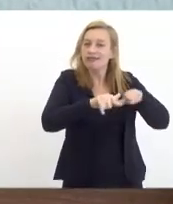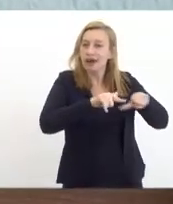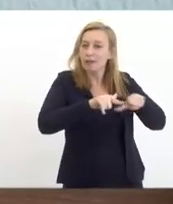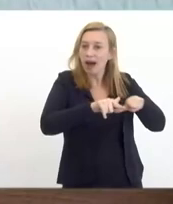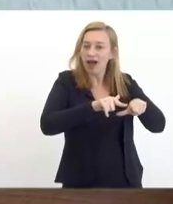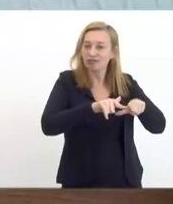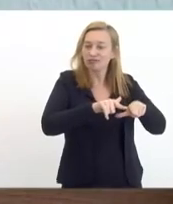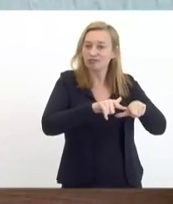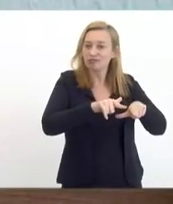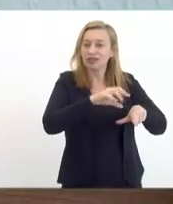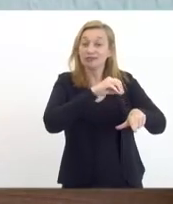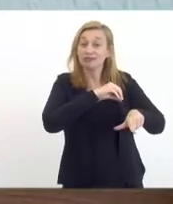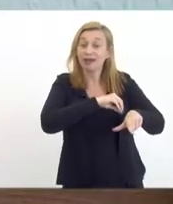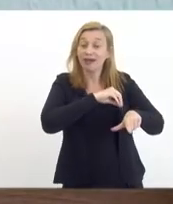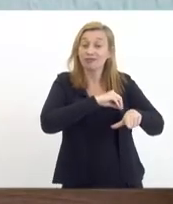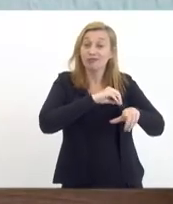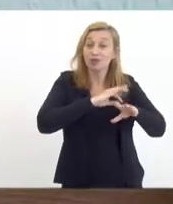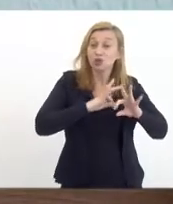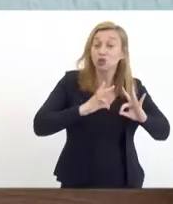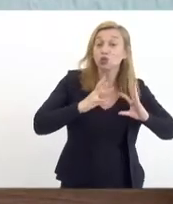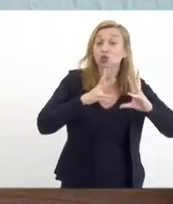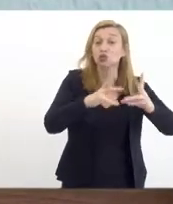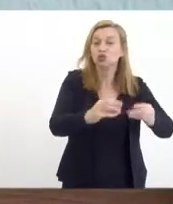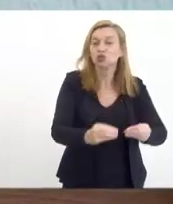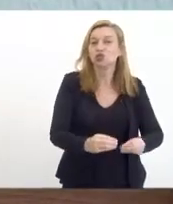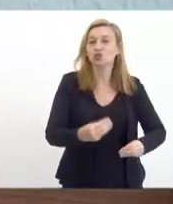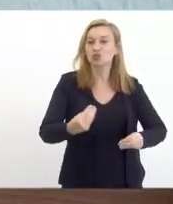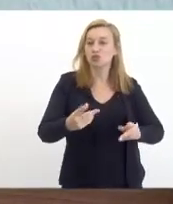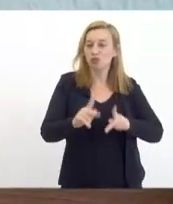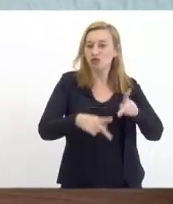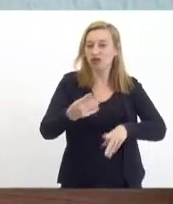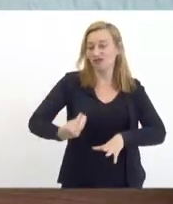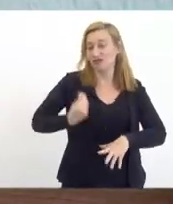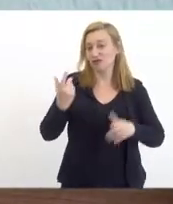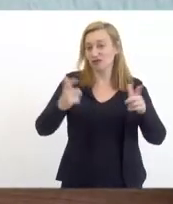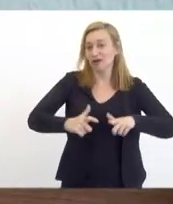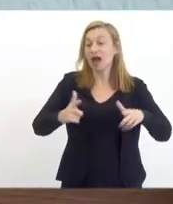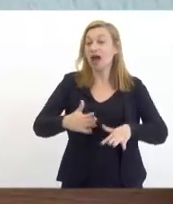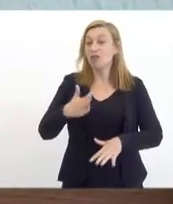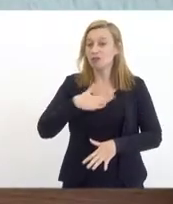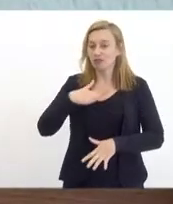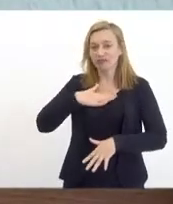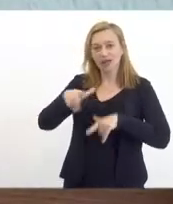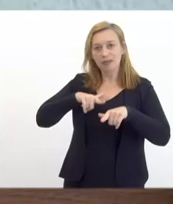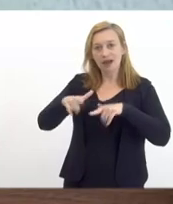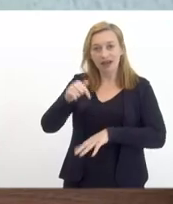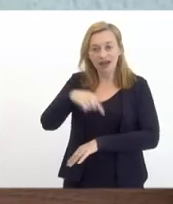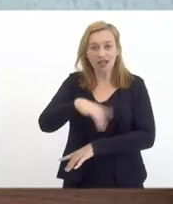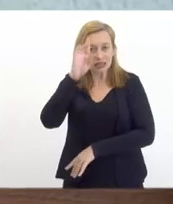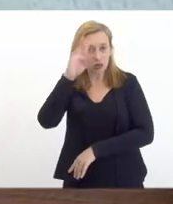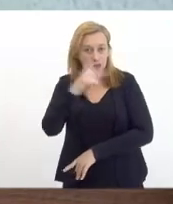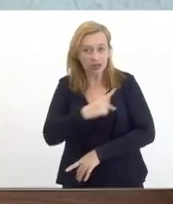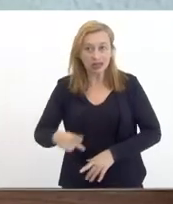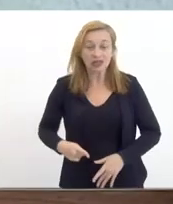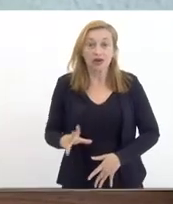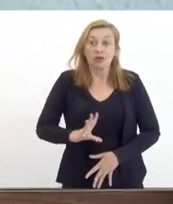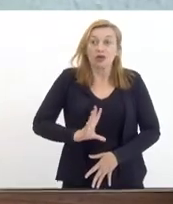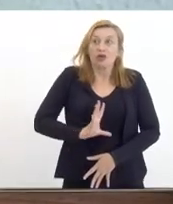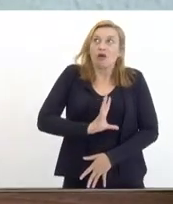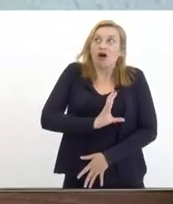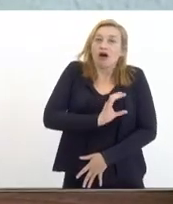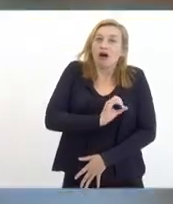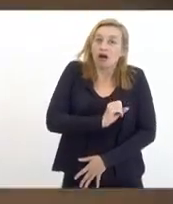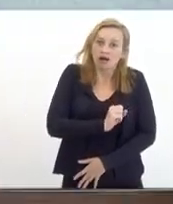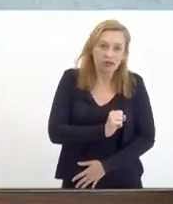renda para a população então assim o meu papel aqui presidente e posso falar como um apaixonado que